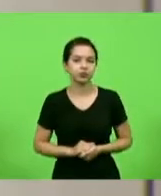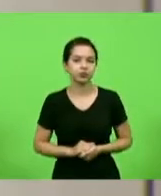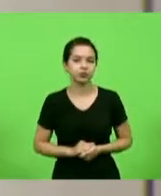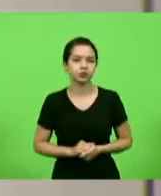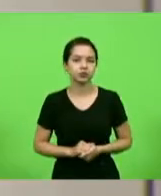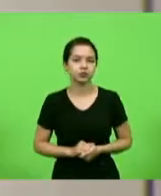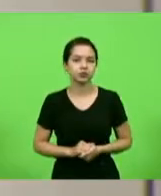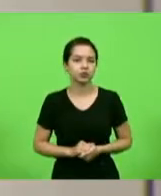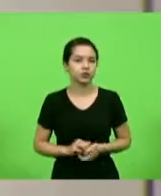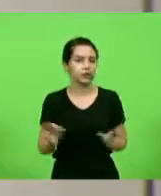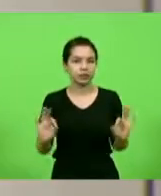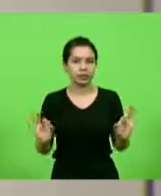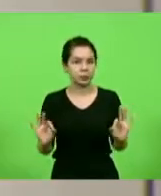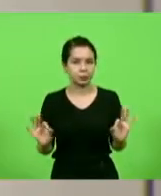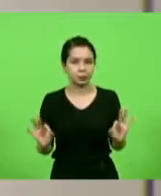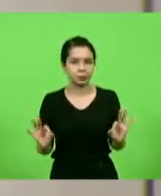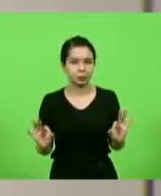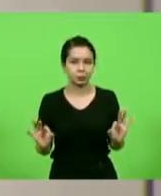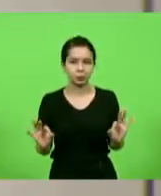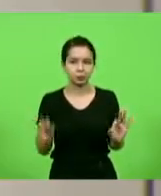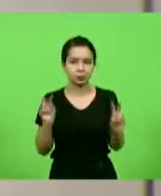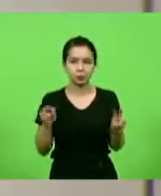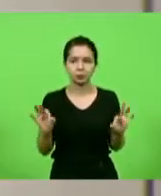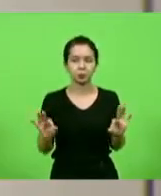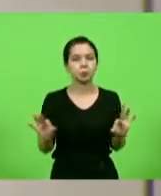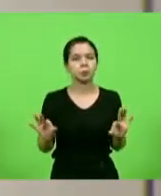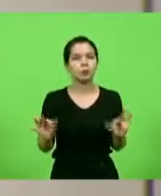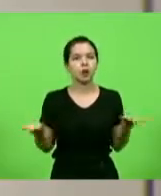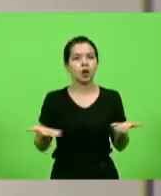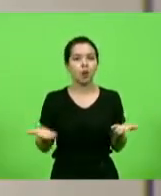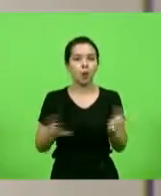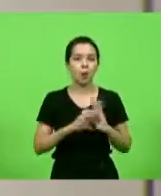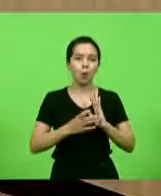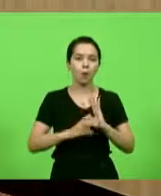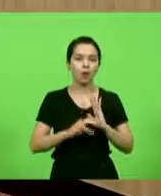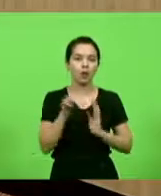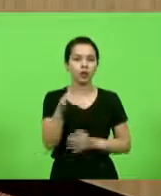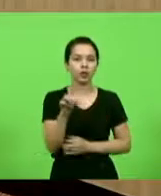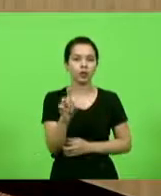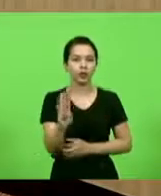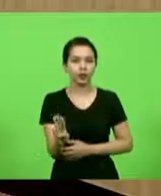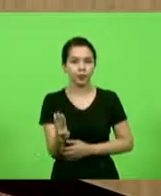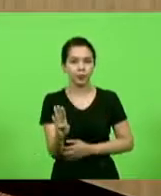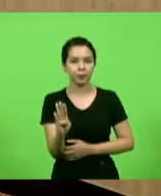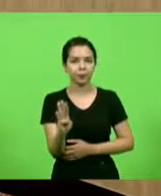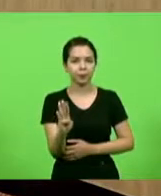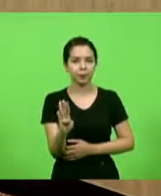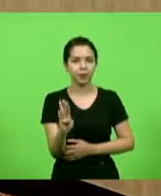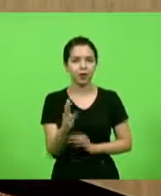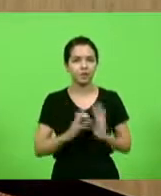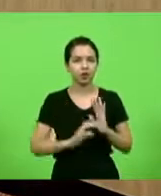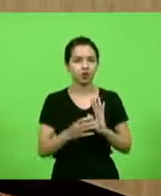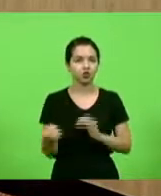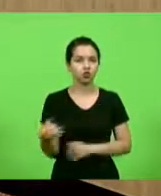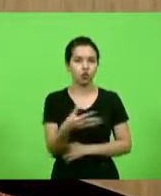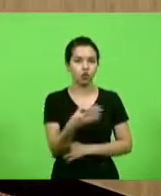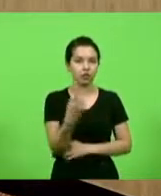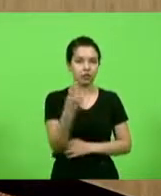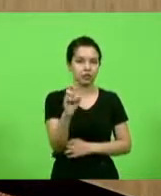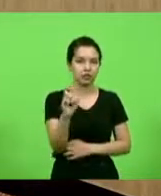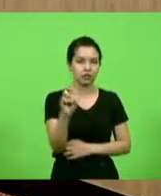Não vejo ninguém. O bloco MDB, Partido Novo, por 15 minutos.